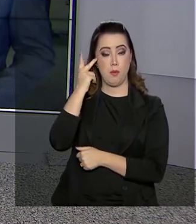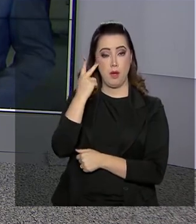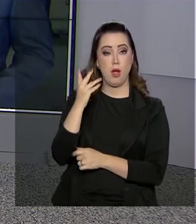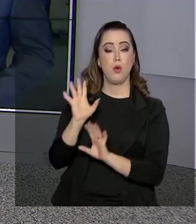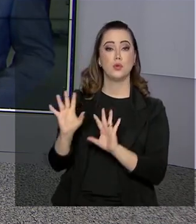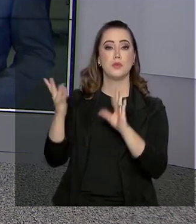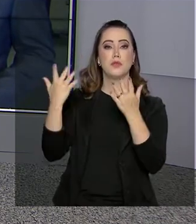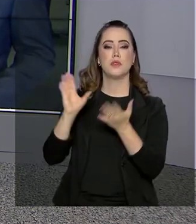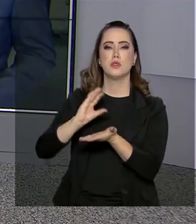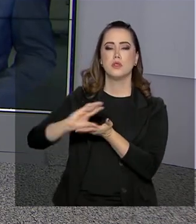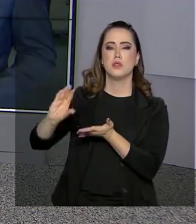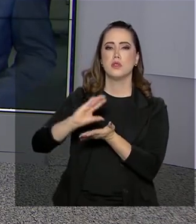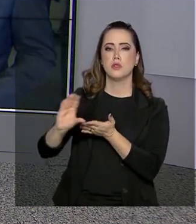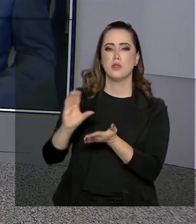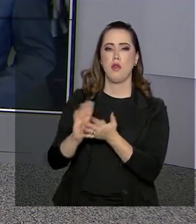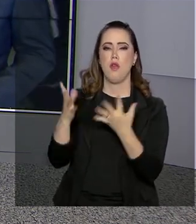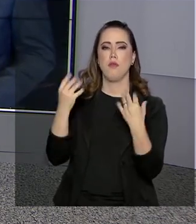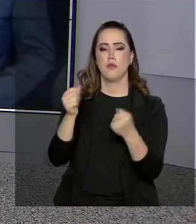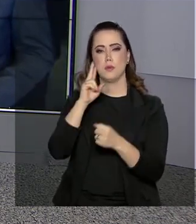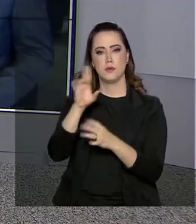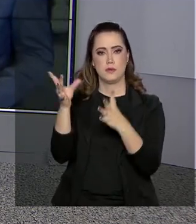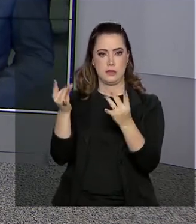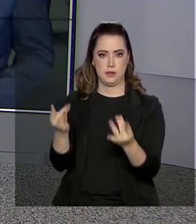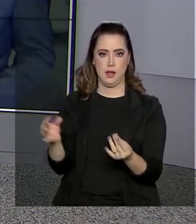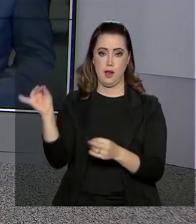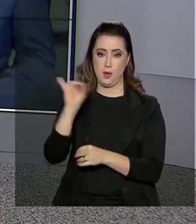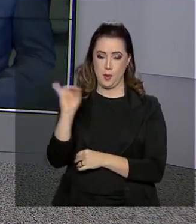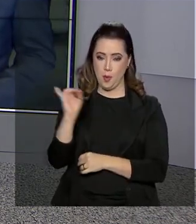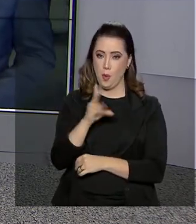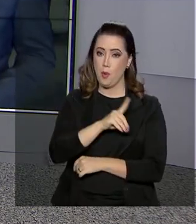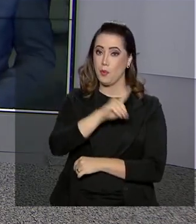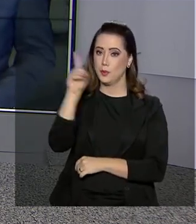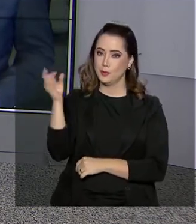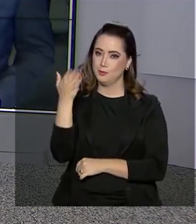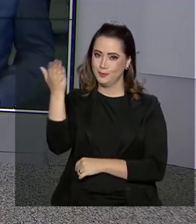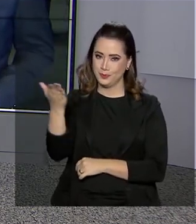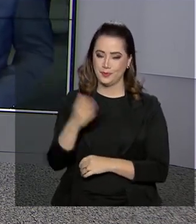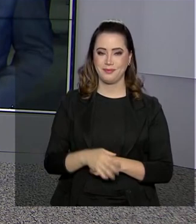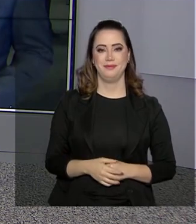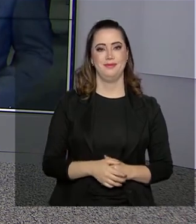está lá e acompanha e traz as informações agora para a gente. Olá, Ricardo. Bom dia para você.